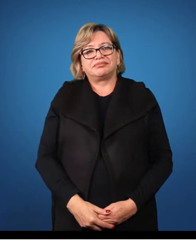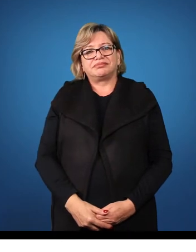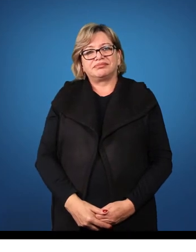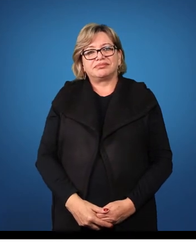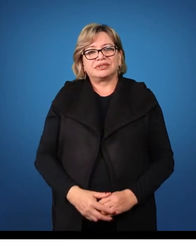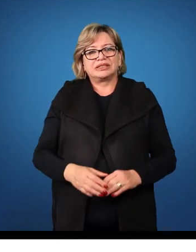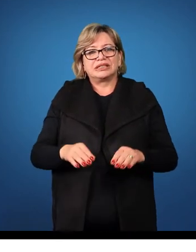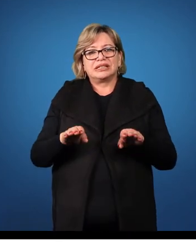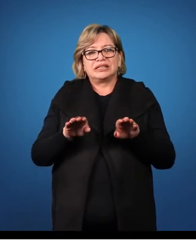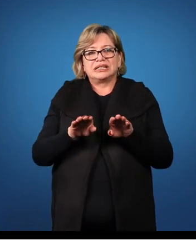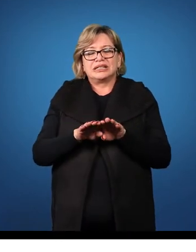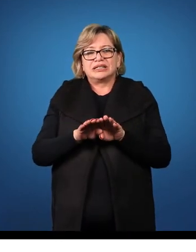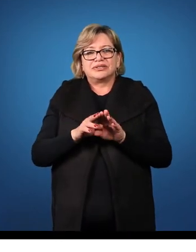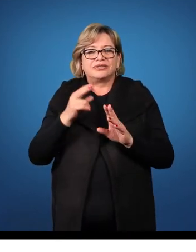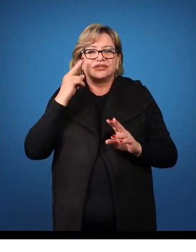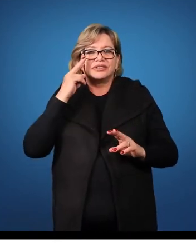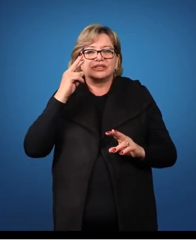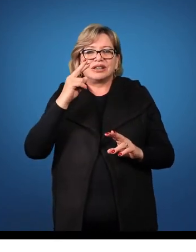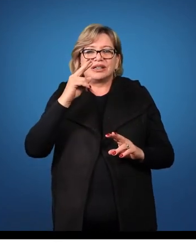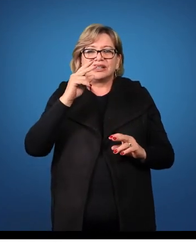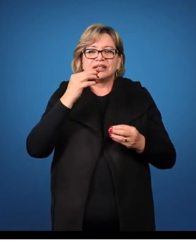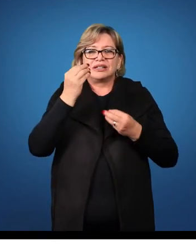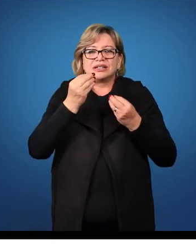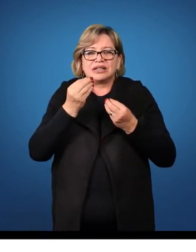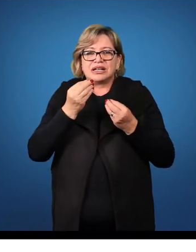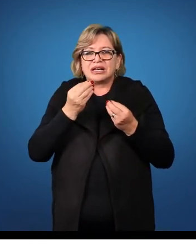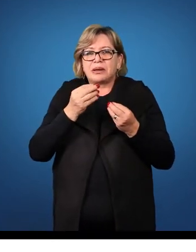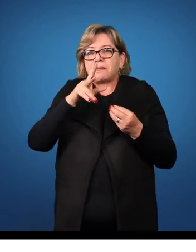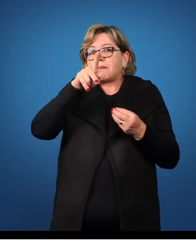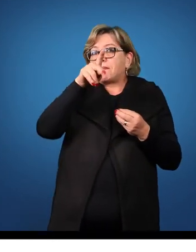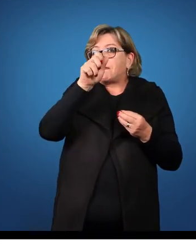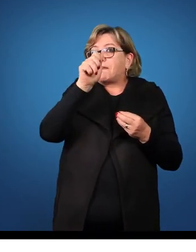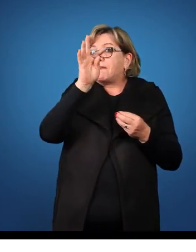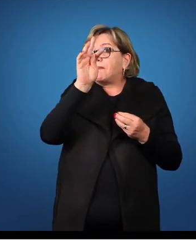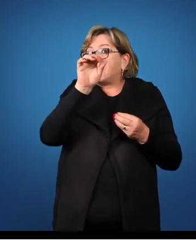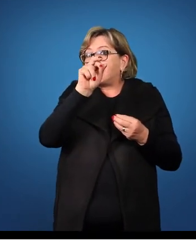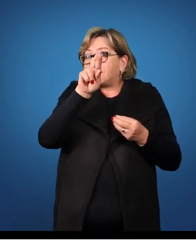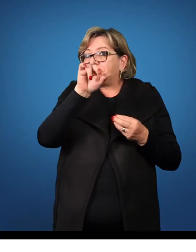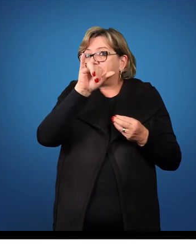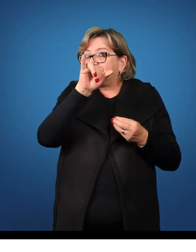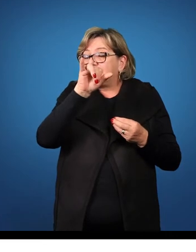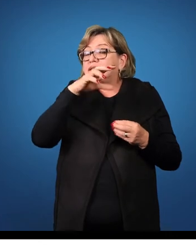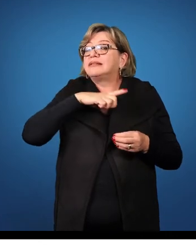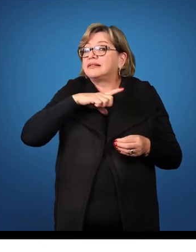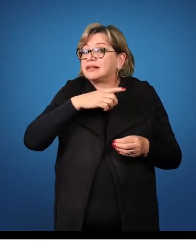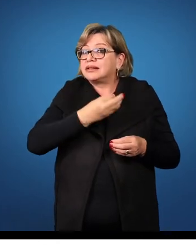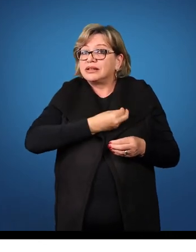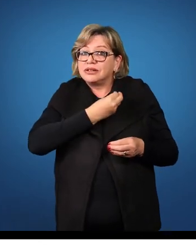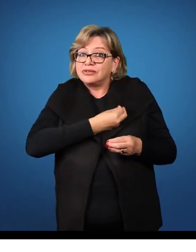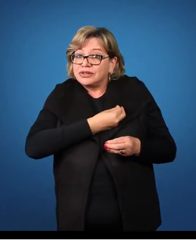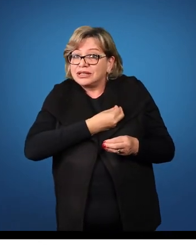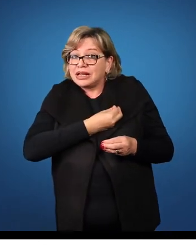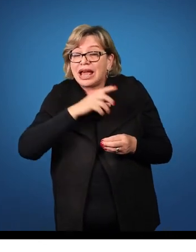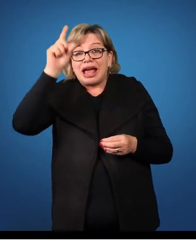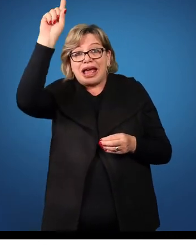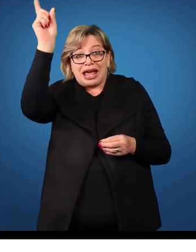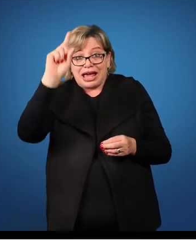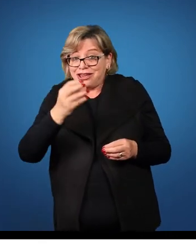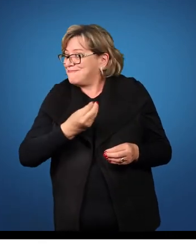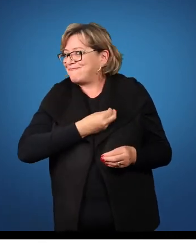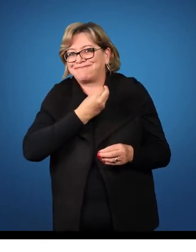A pátria, porque pai é ser animado. Como o raio não é ser animado,